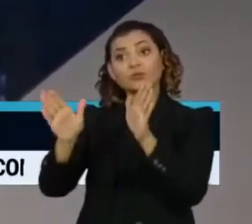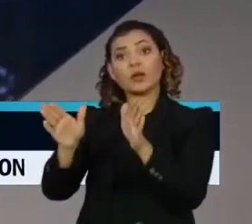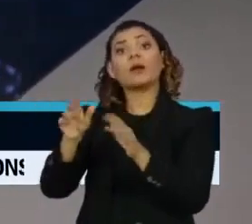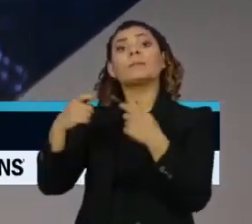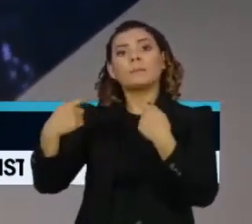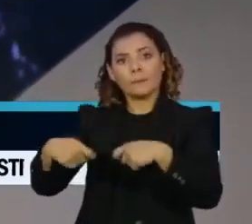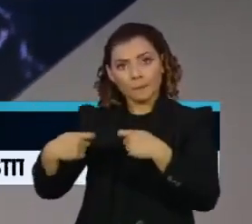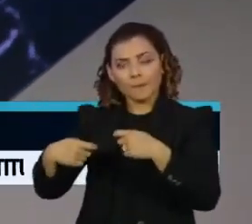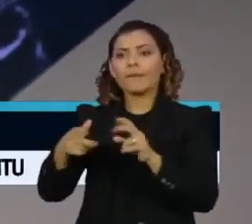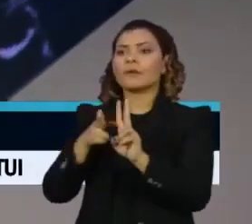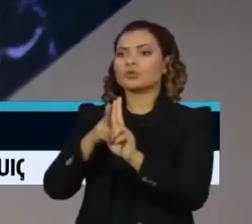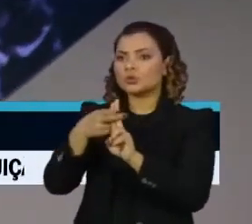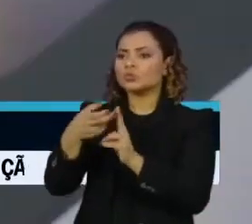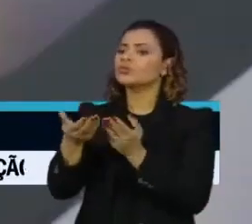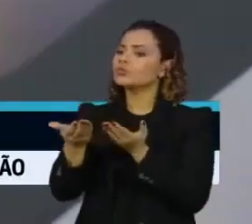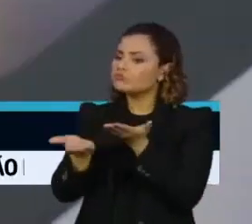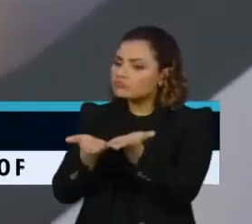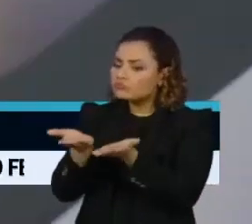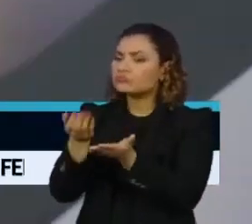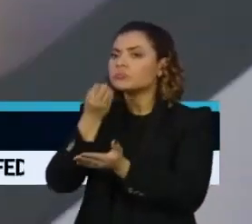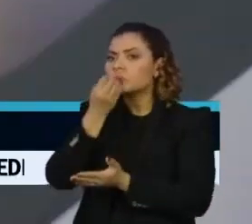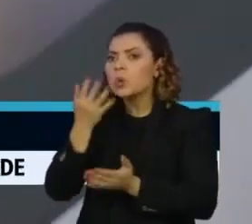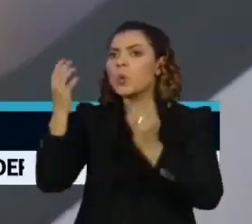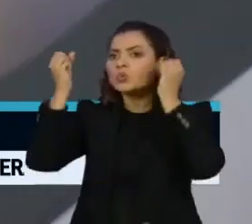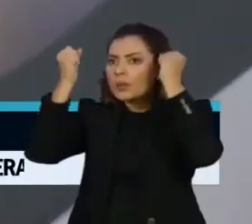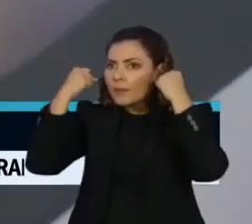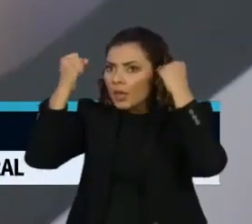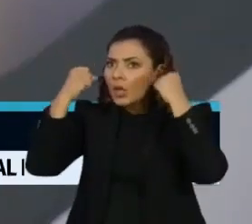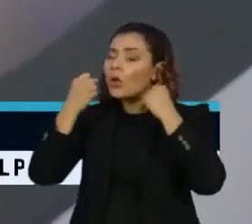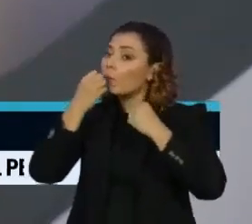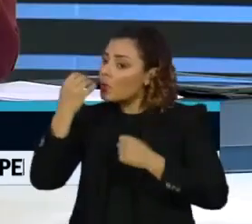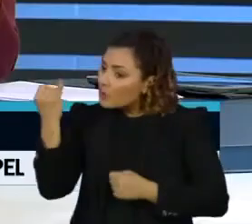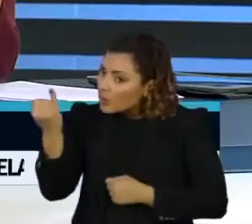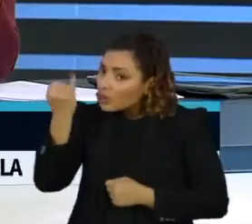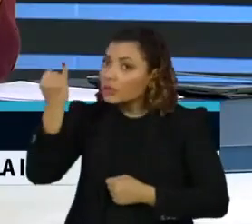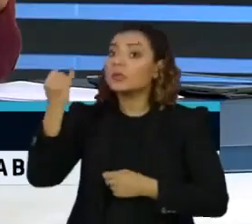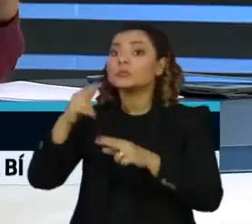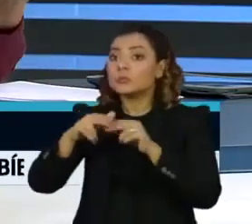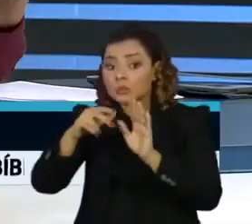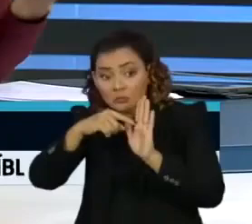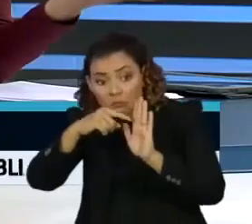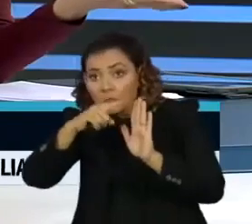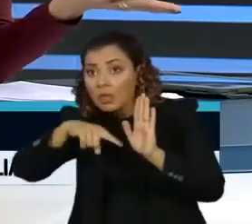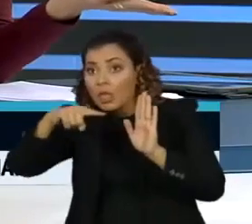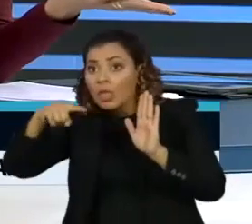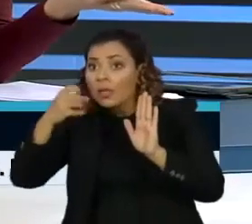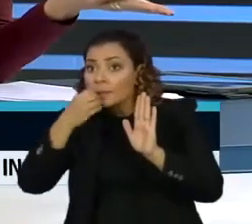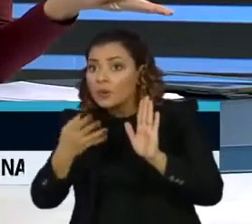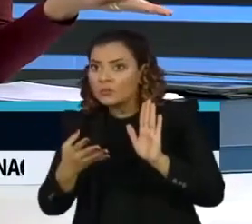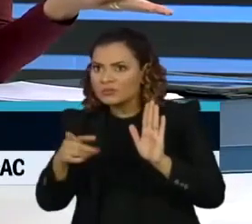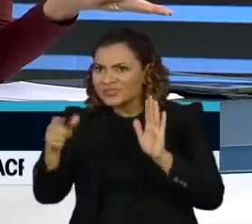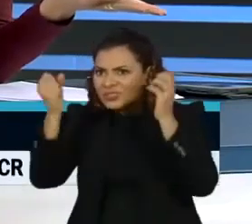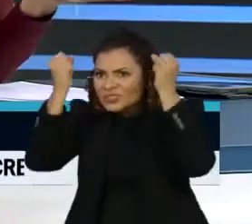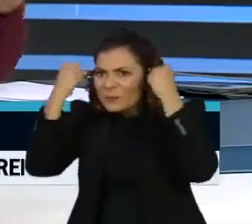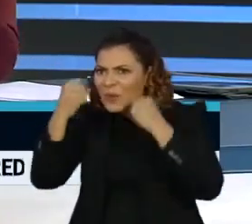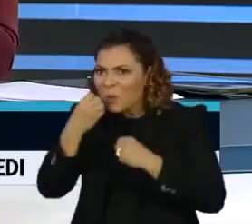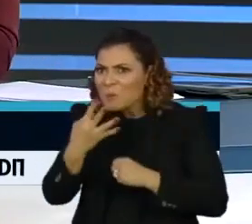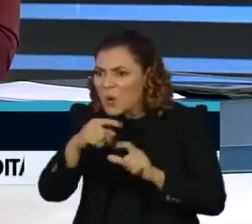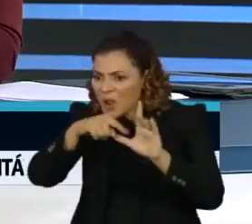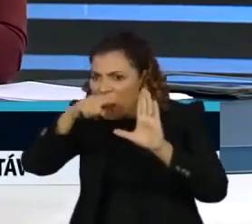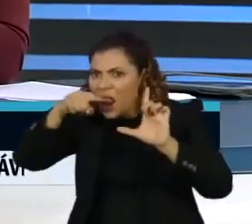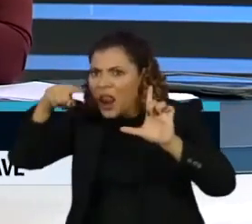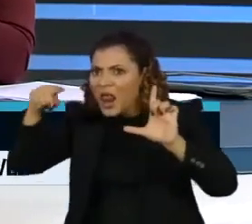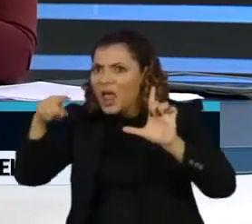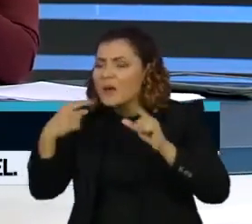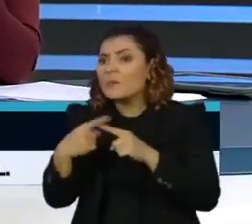sistema de saúde ali na região de Chapecó e dizendo que os números são bons. Dá para dizer que os números de Chapecó são bons? Nós ainda temos